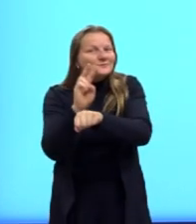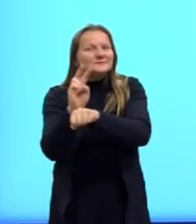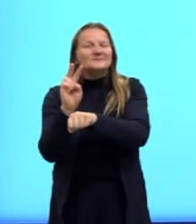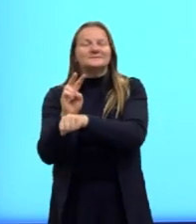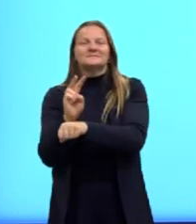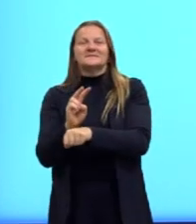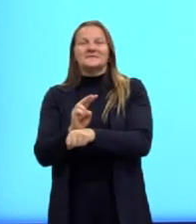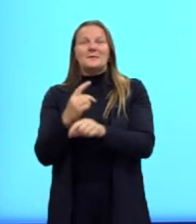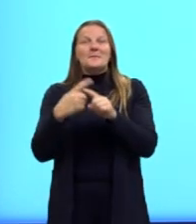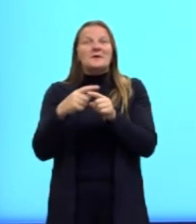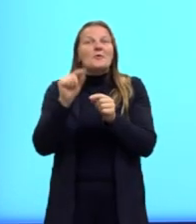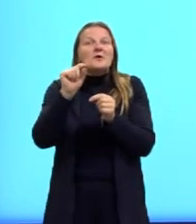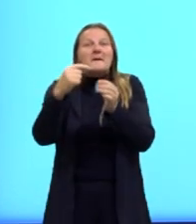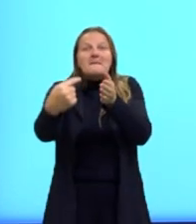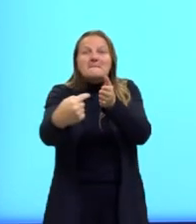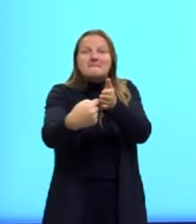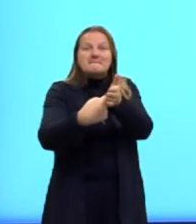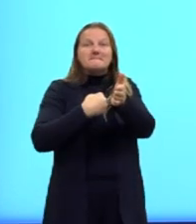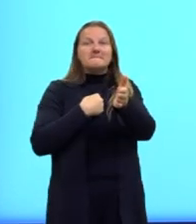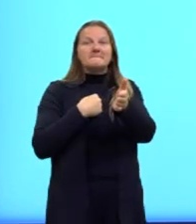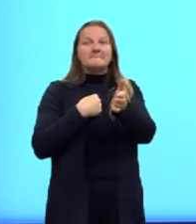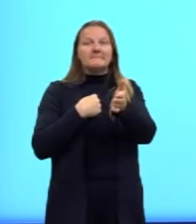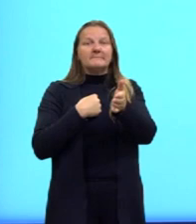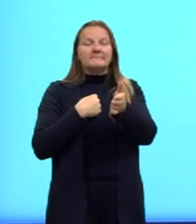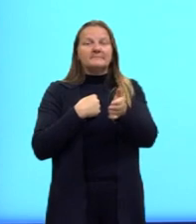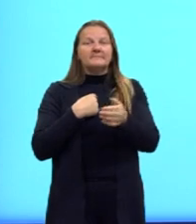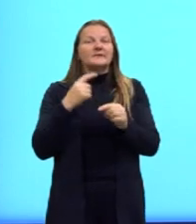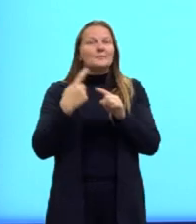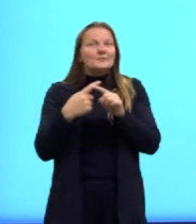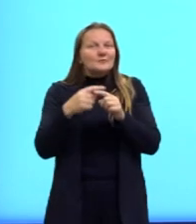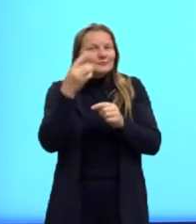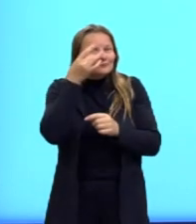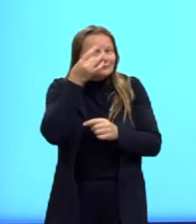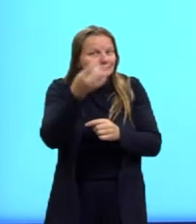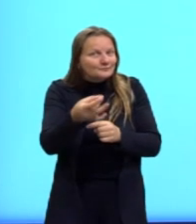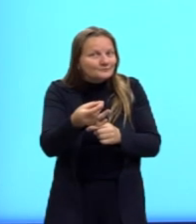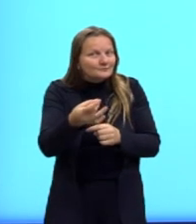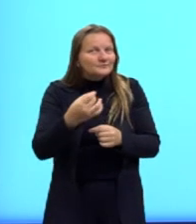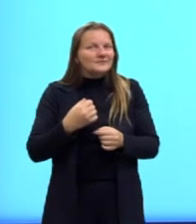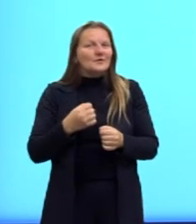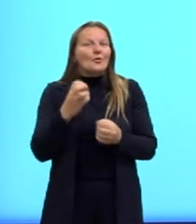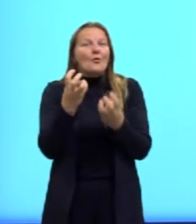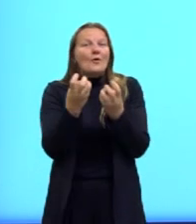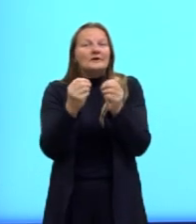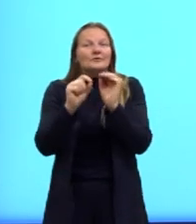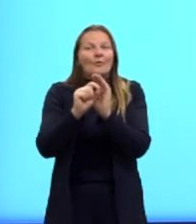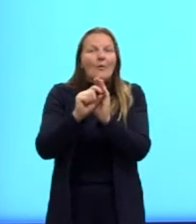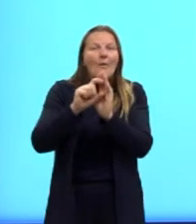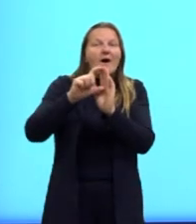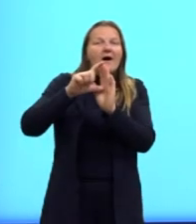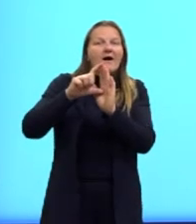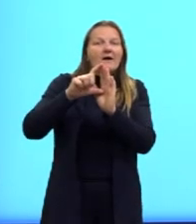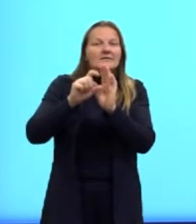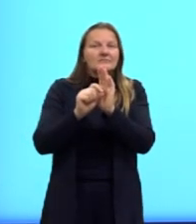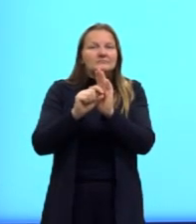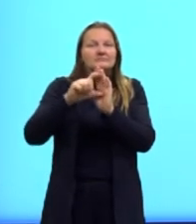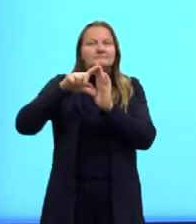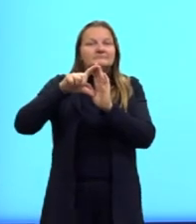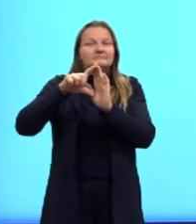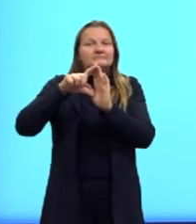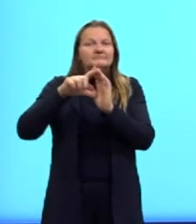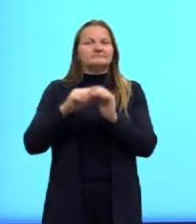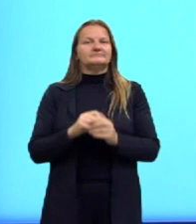cuidar bem o que que a questão está nos pedindo. Aqui, o número mínimo em metro que a empresa deve